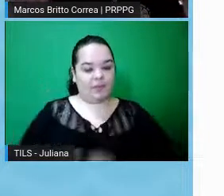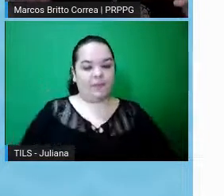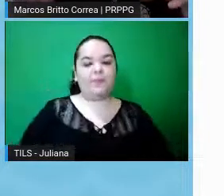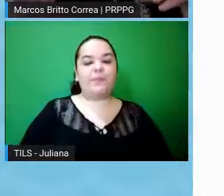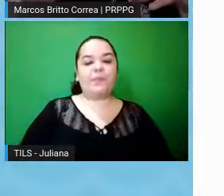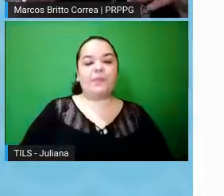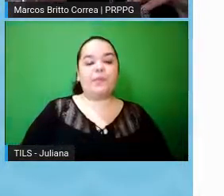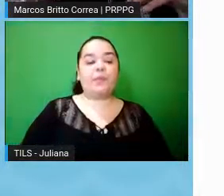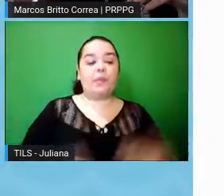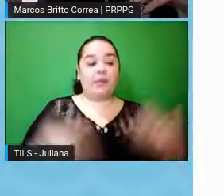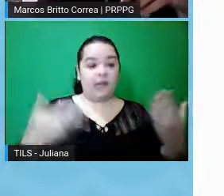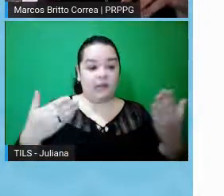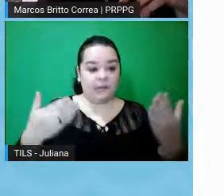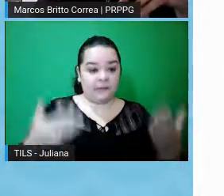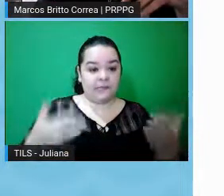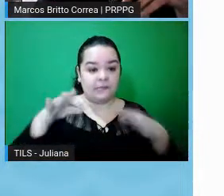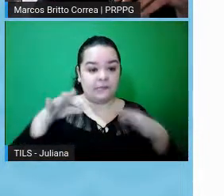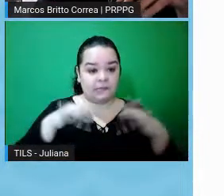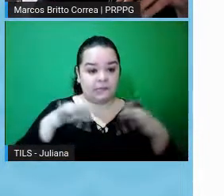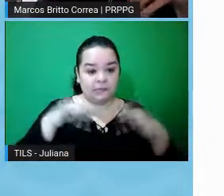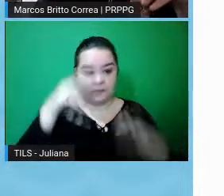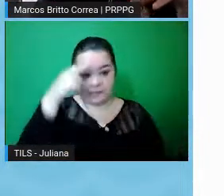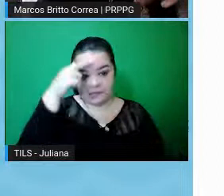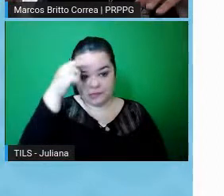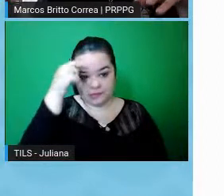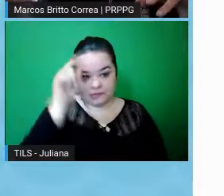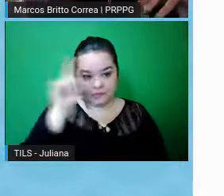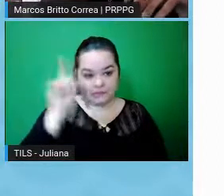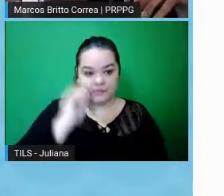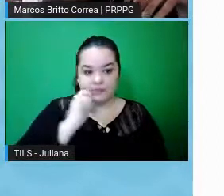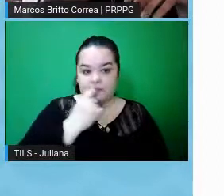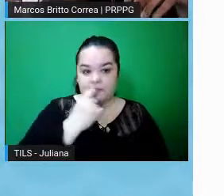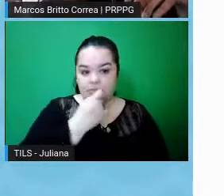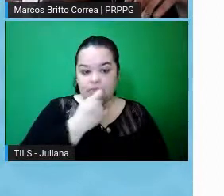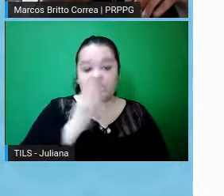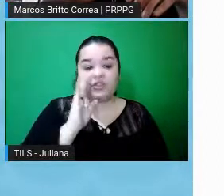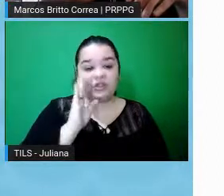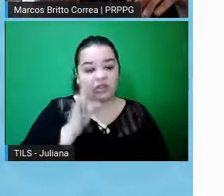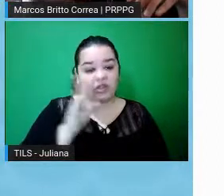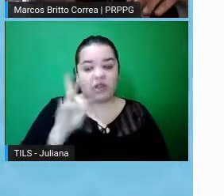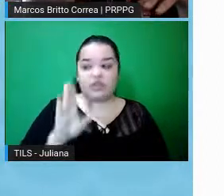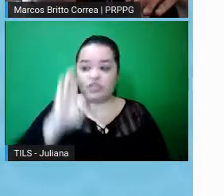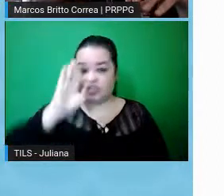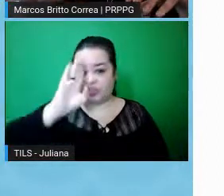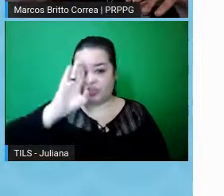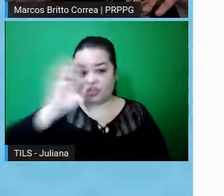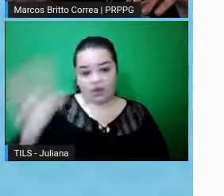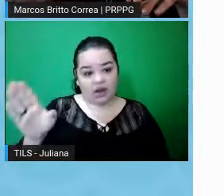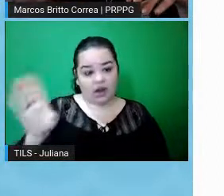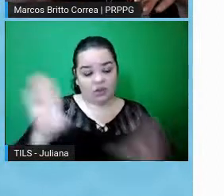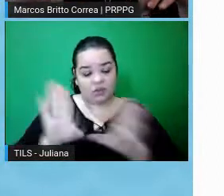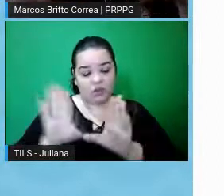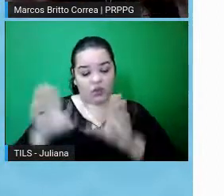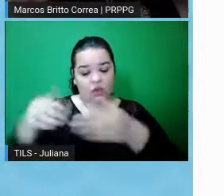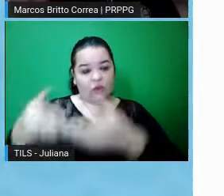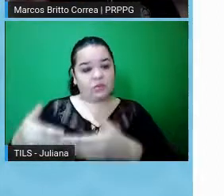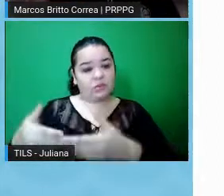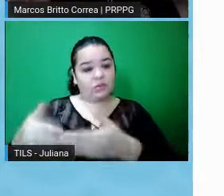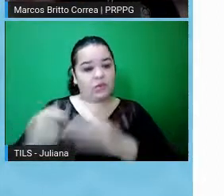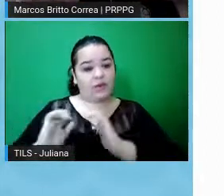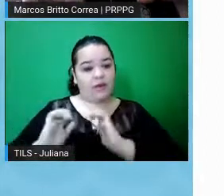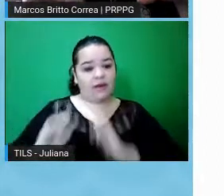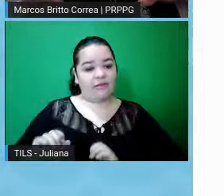um projeto que é, por exemplo, da Faculdade de Odontologia, o sistema, ele já direciona para o comitê de ética da Faculdade de Odontologia,